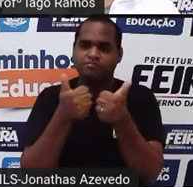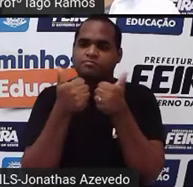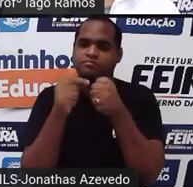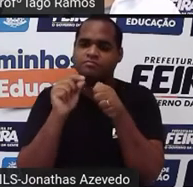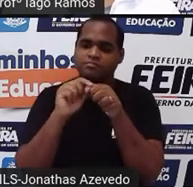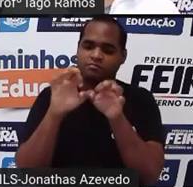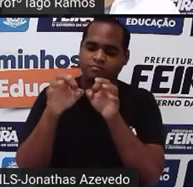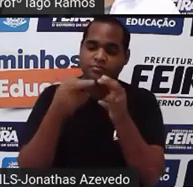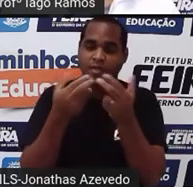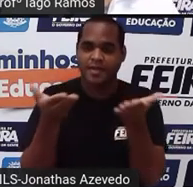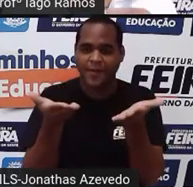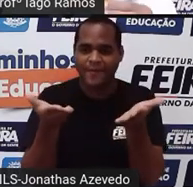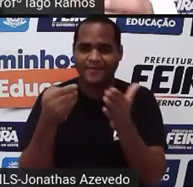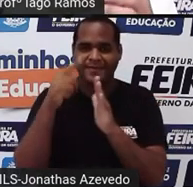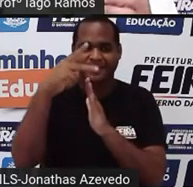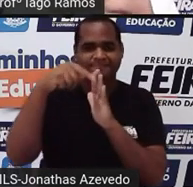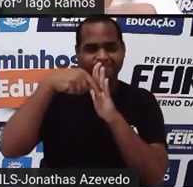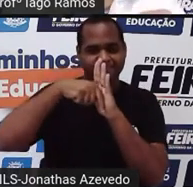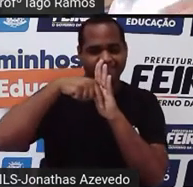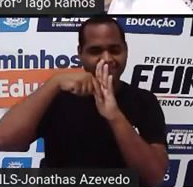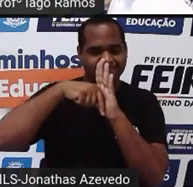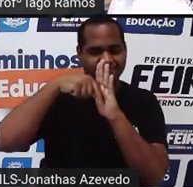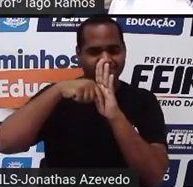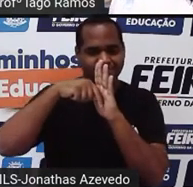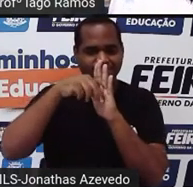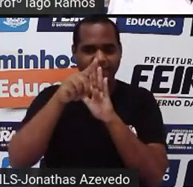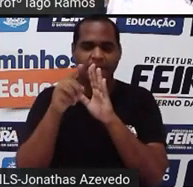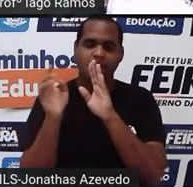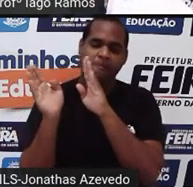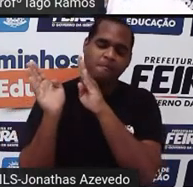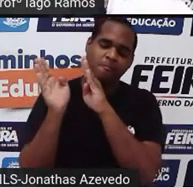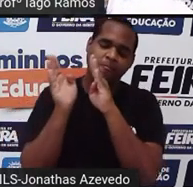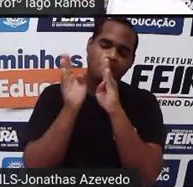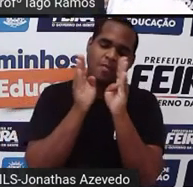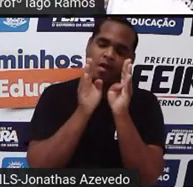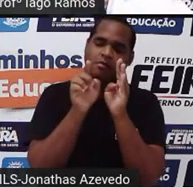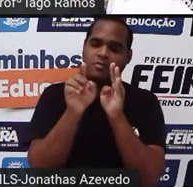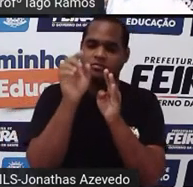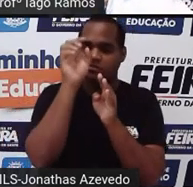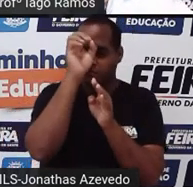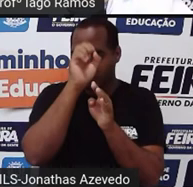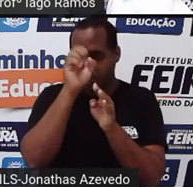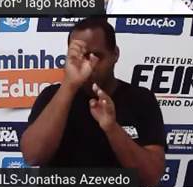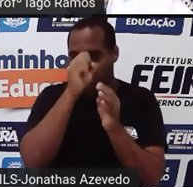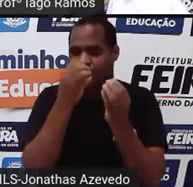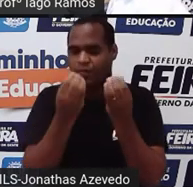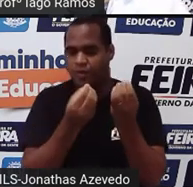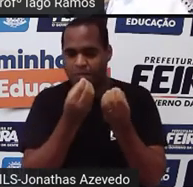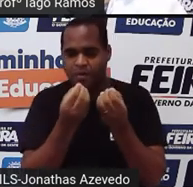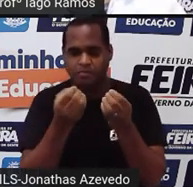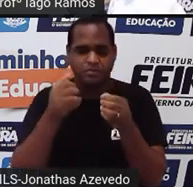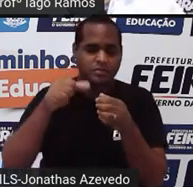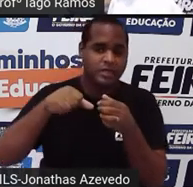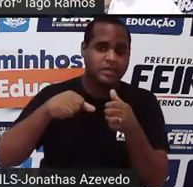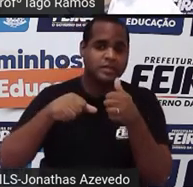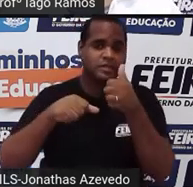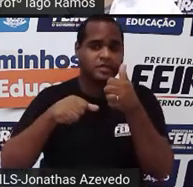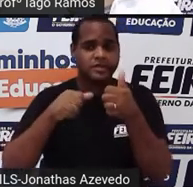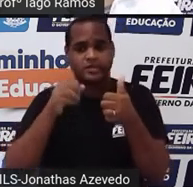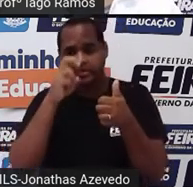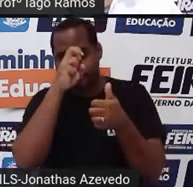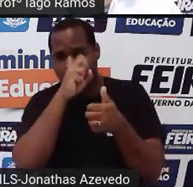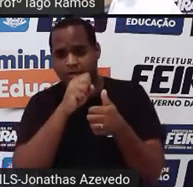fazer aquele momento de a gente avaliar agora tudo o que a gente viu na aula, certo? O é que você conseguiu